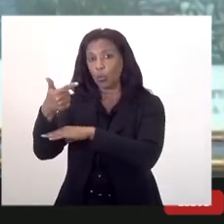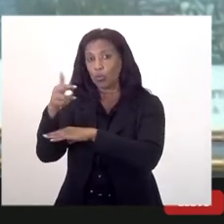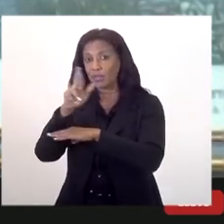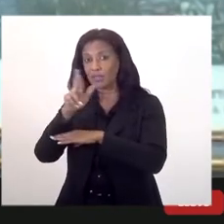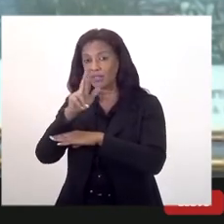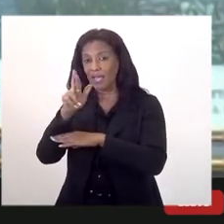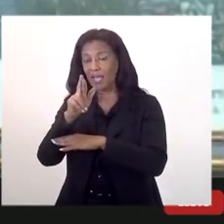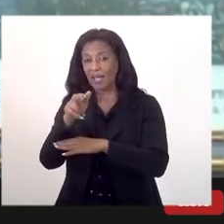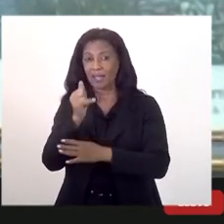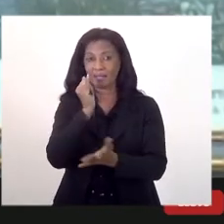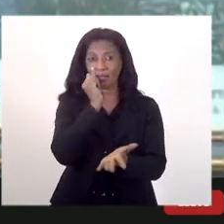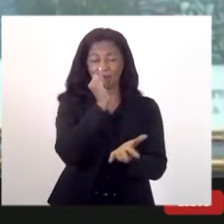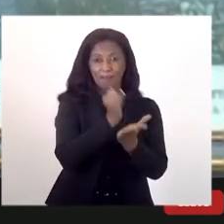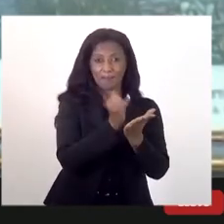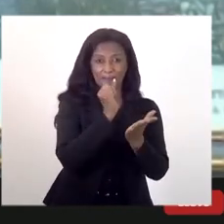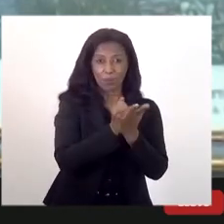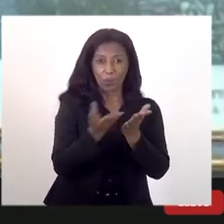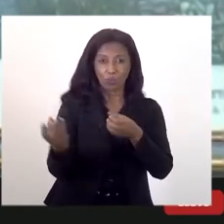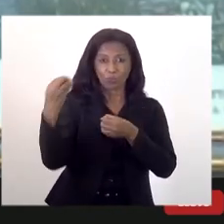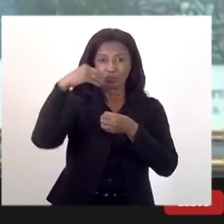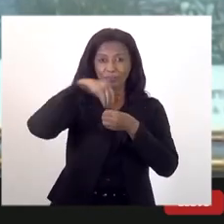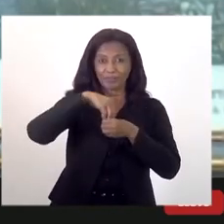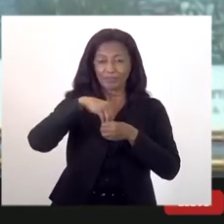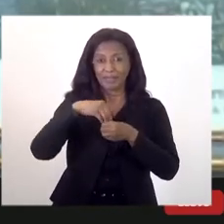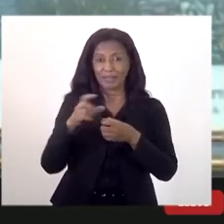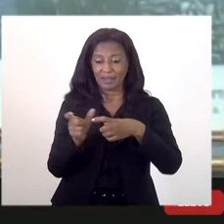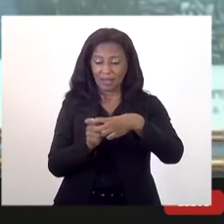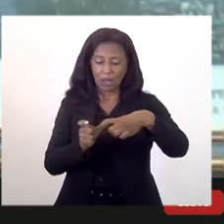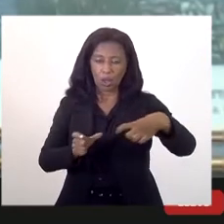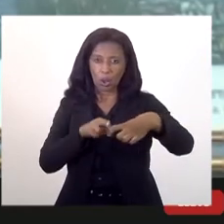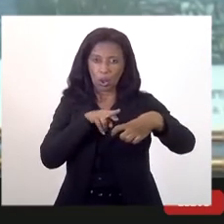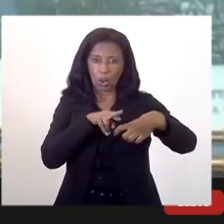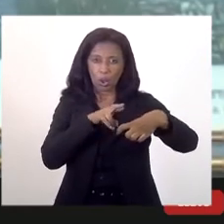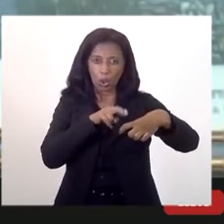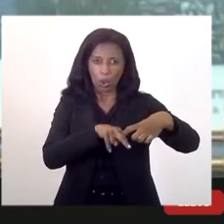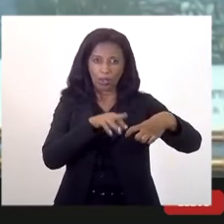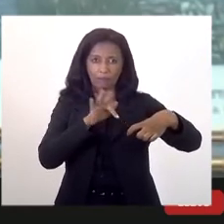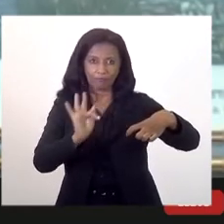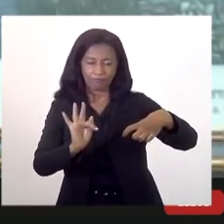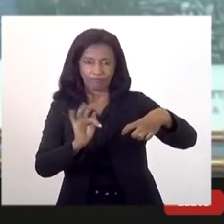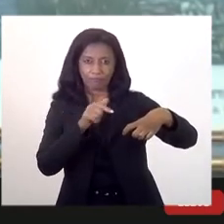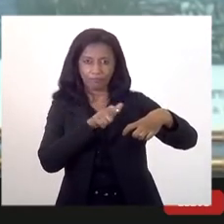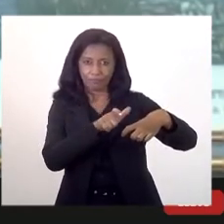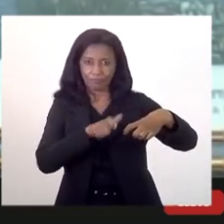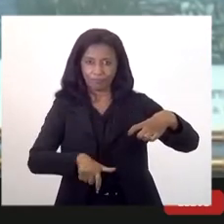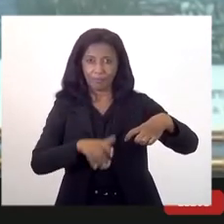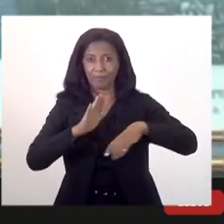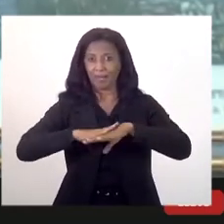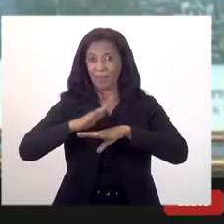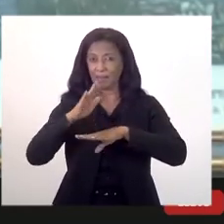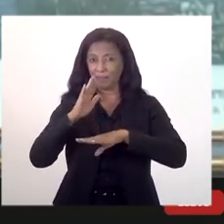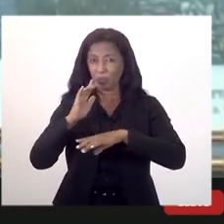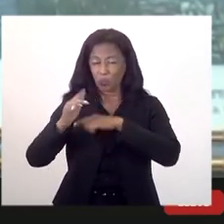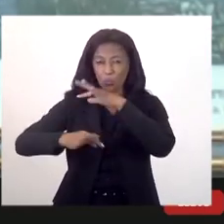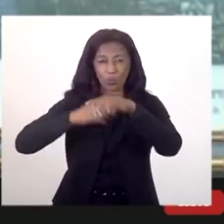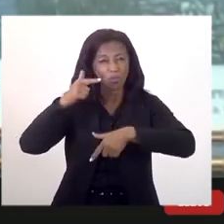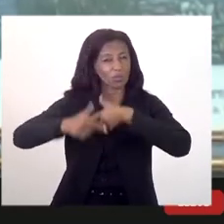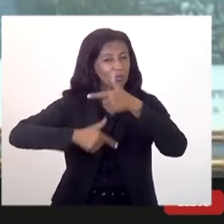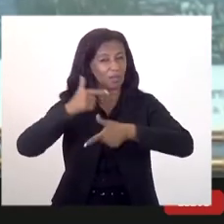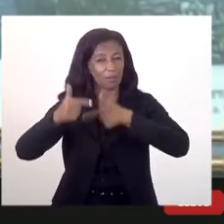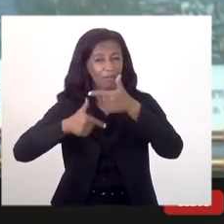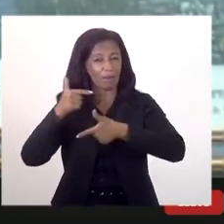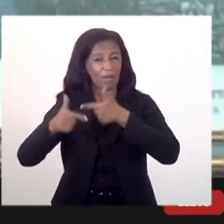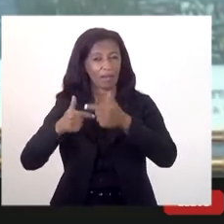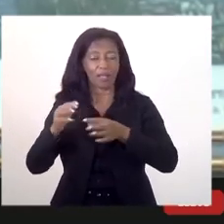são impostos no ICM que está incluído dentro daquela nota fiscal. Ou seja, nós geramos riqueza aqui, trabalhamos para gerar riqueza,